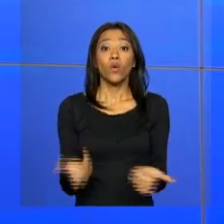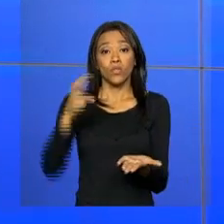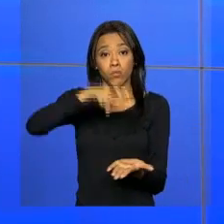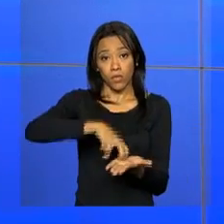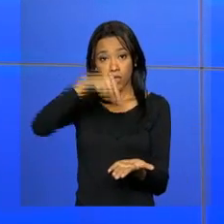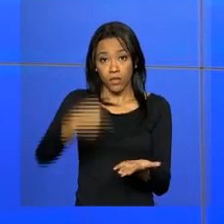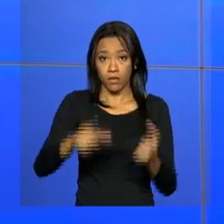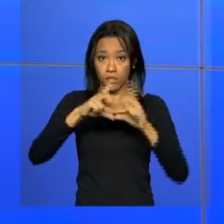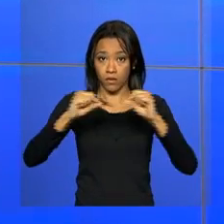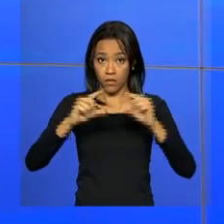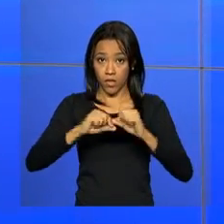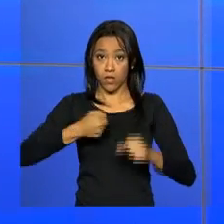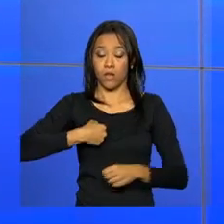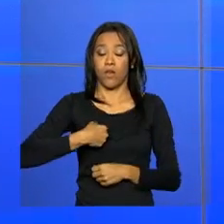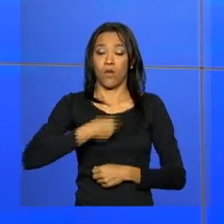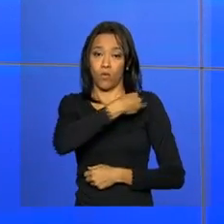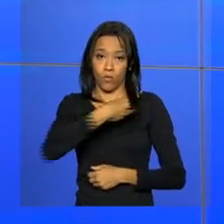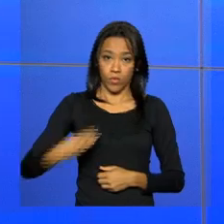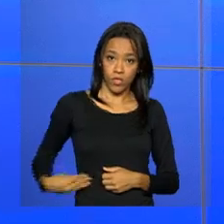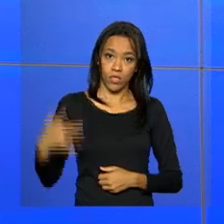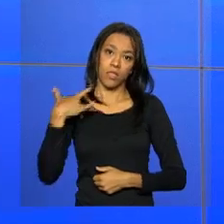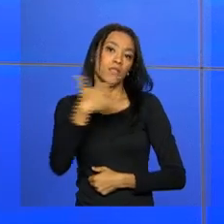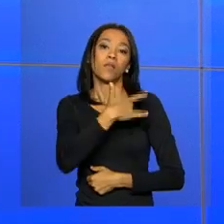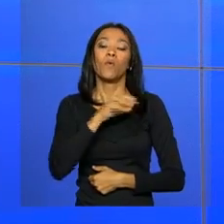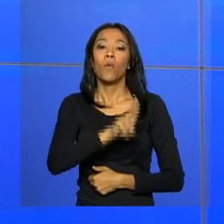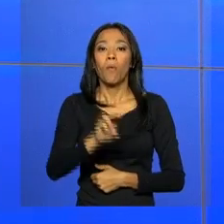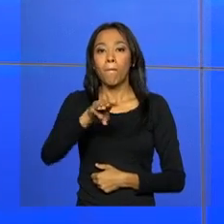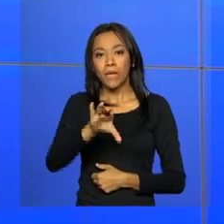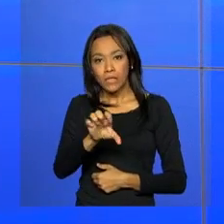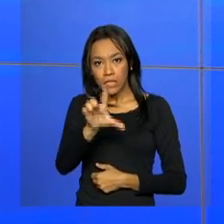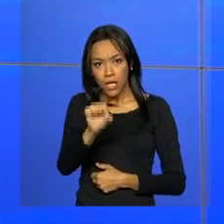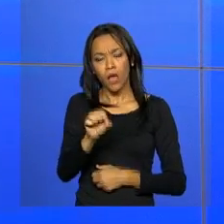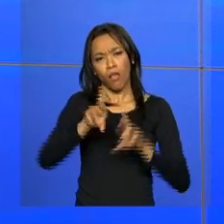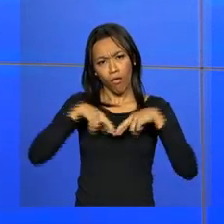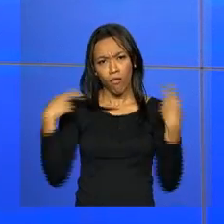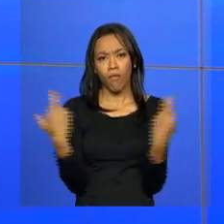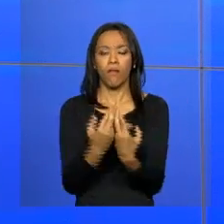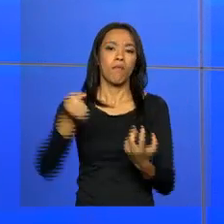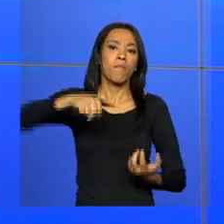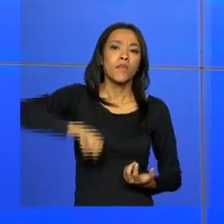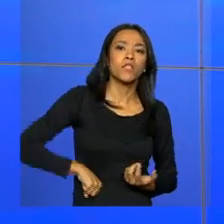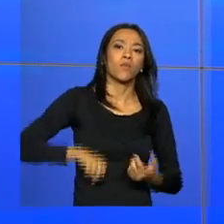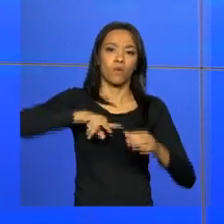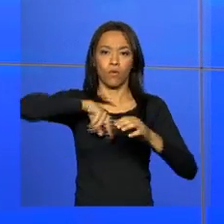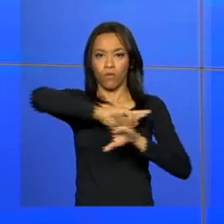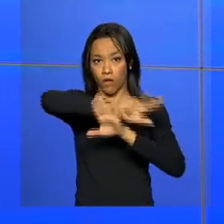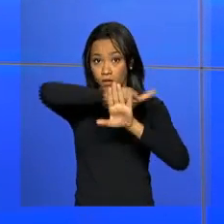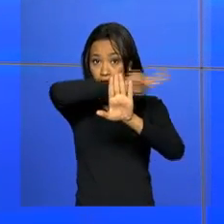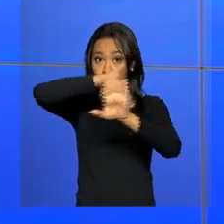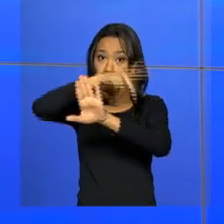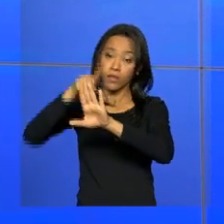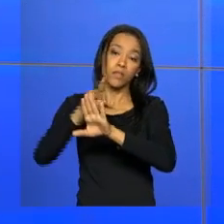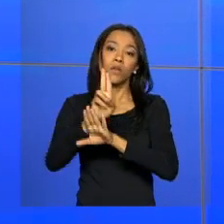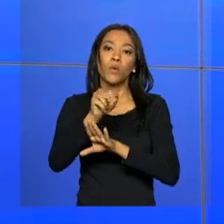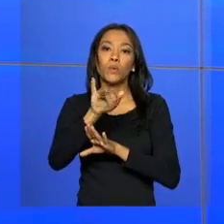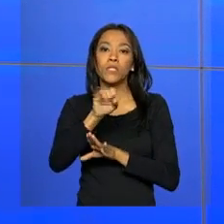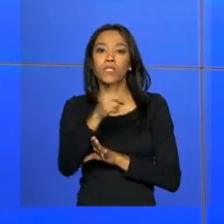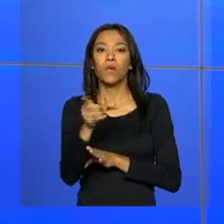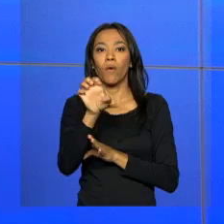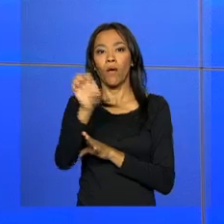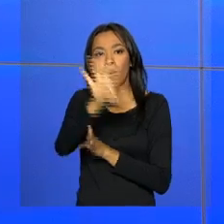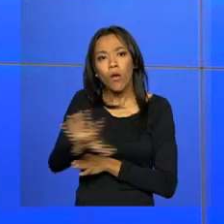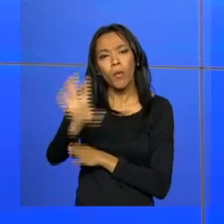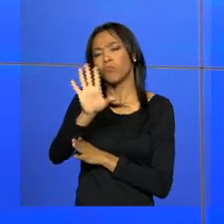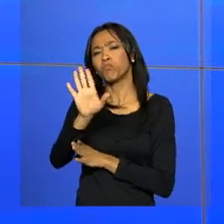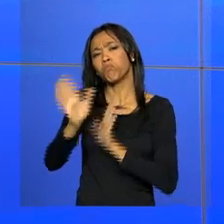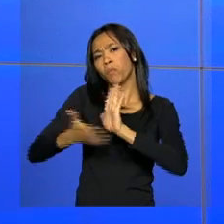Brasília, o ministro da Saúde, Marcelo Castro, se reúne com embaixadores de países da União Europeia. Vão ser apresentadas pelo ministro as